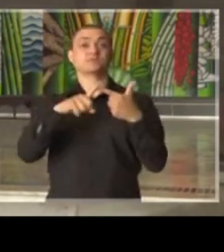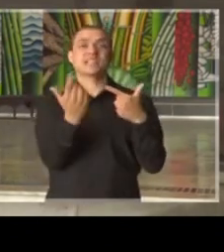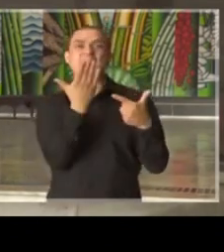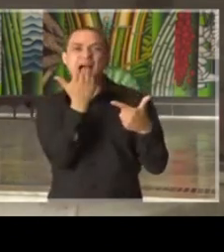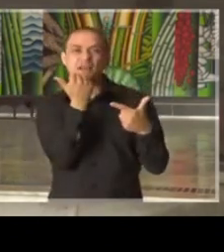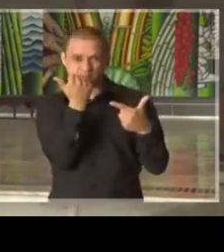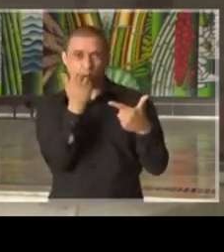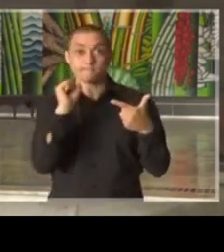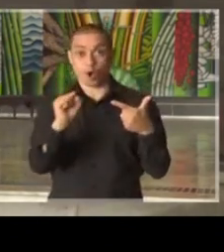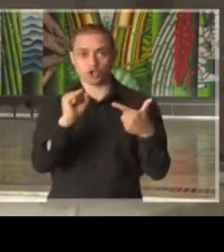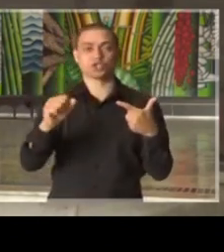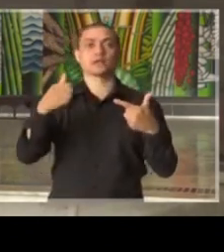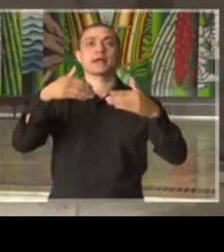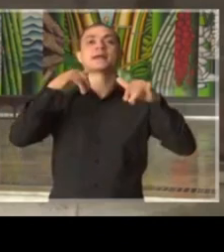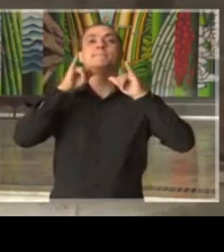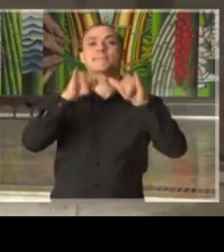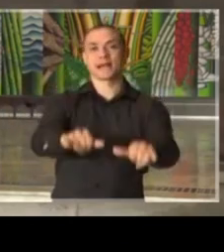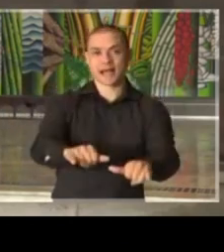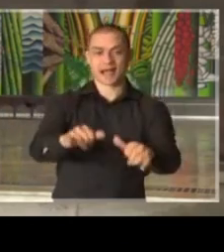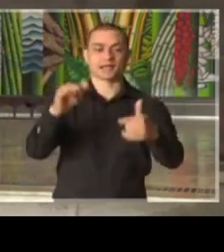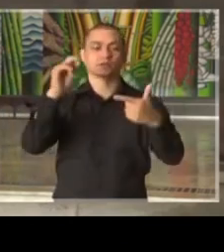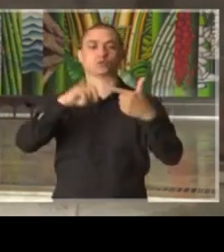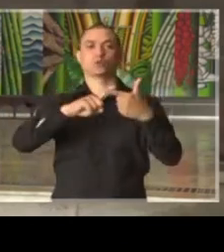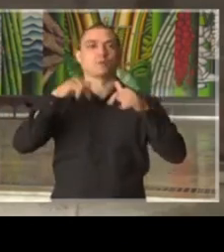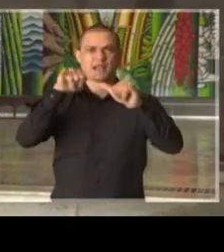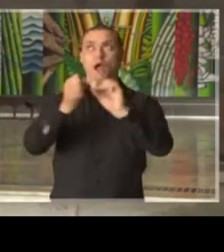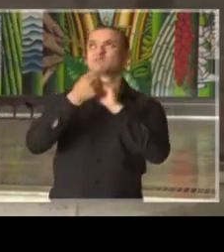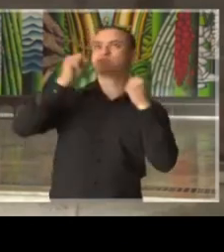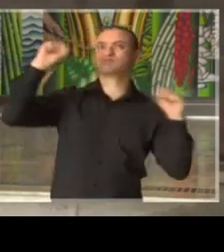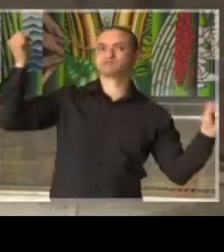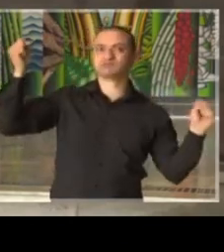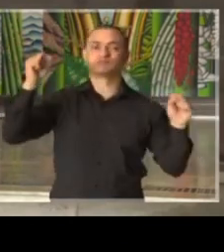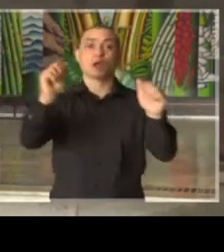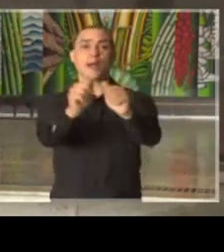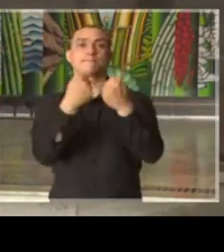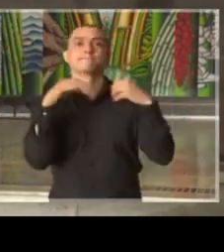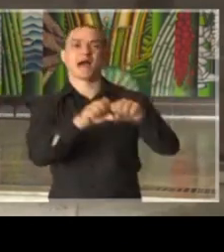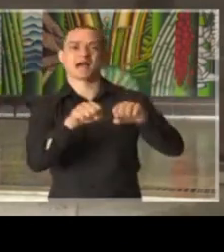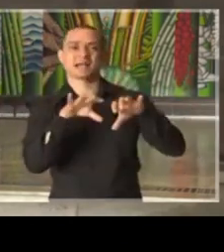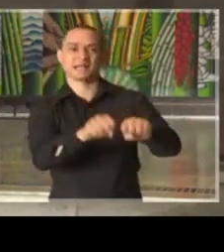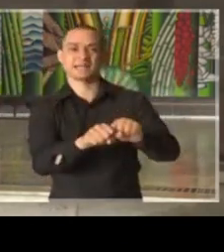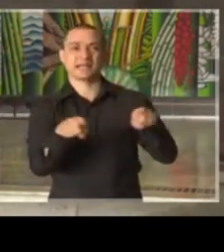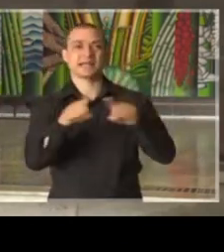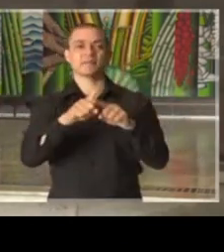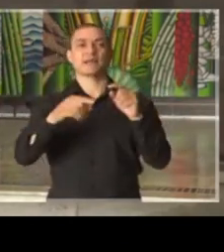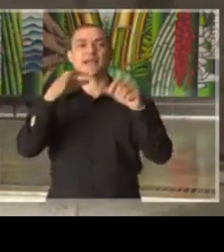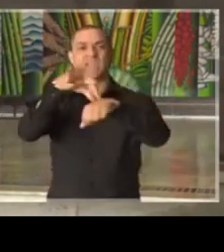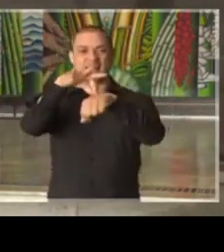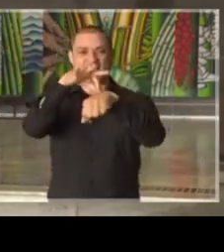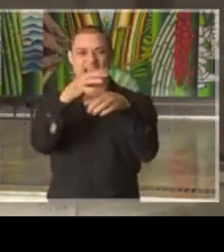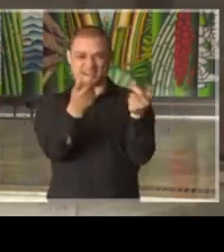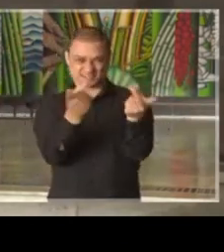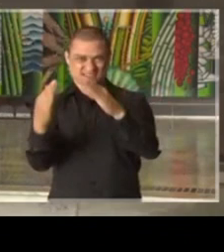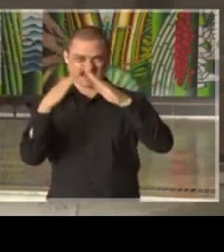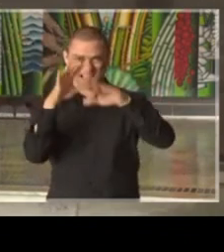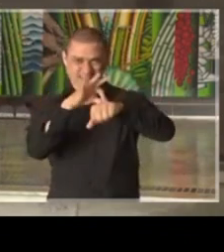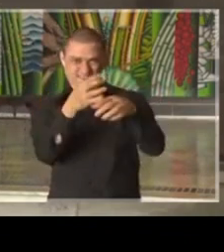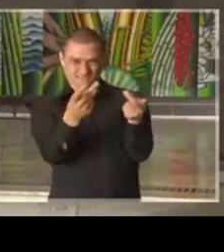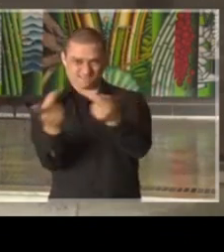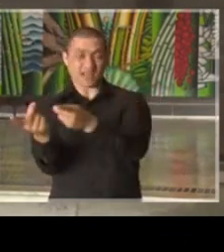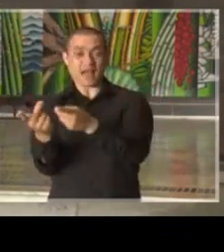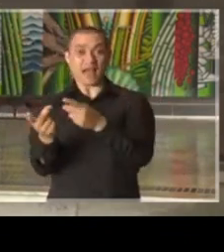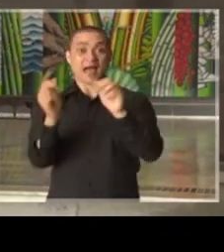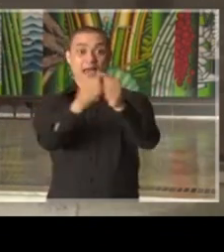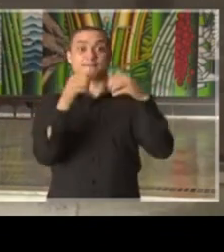poderão funcionar supermercados, hipermercados, padarias e açougues. As padarias com seus